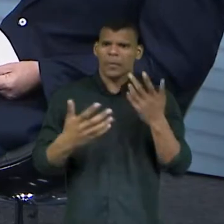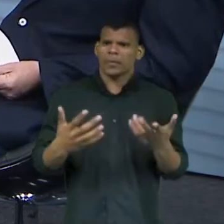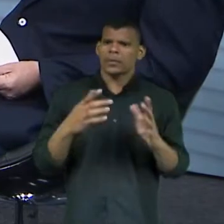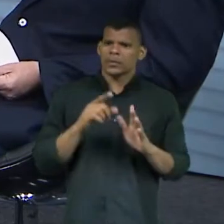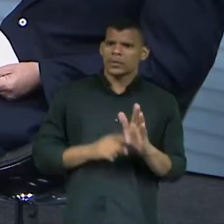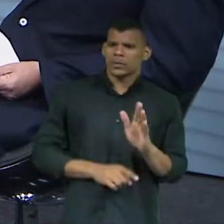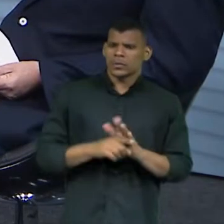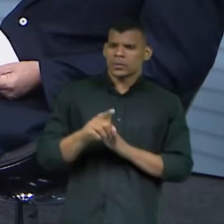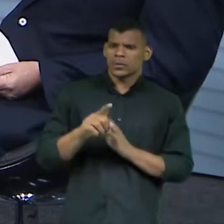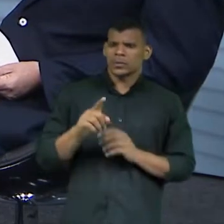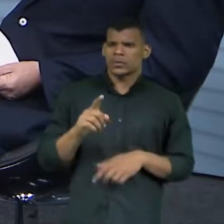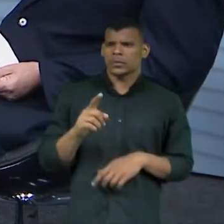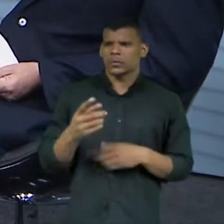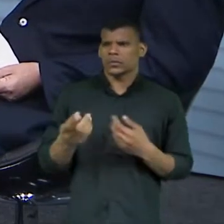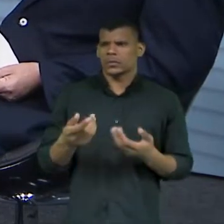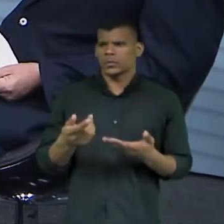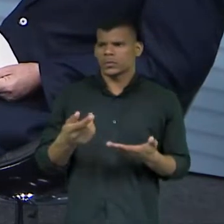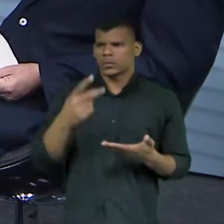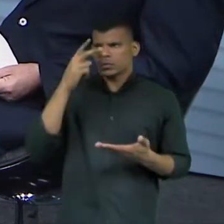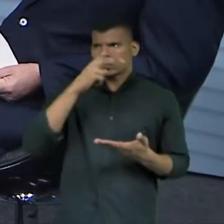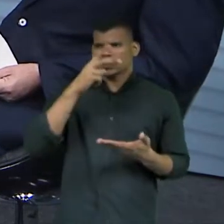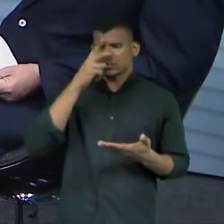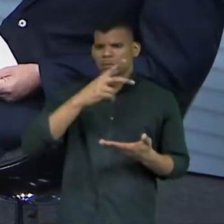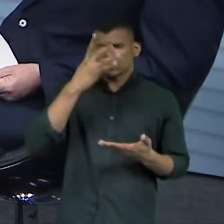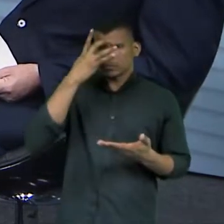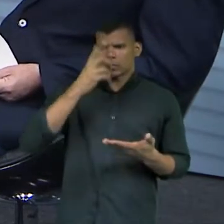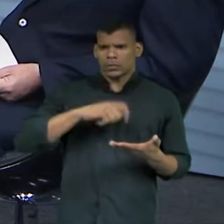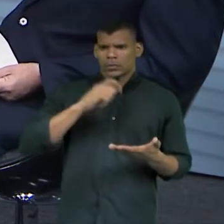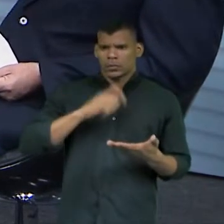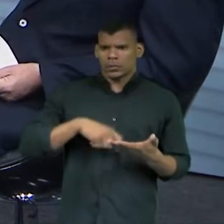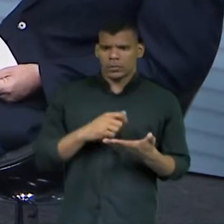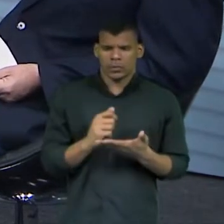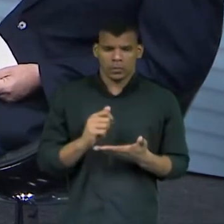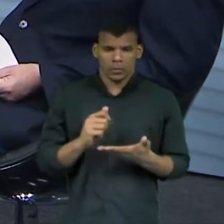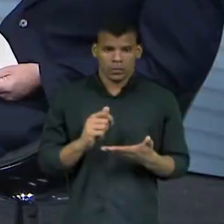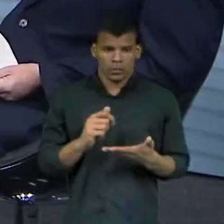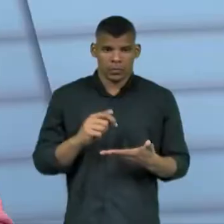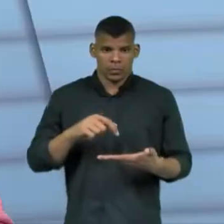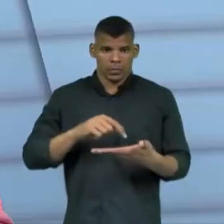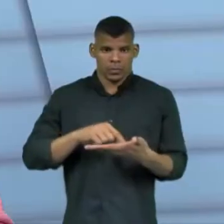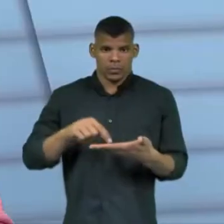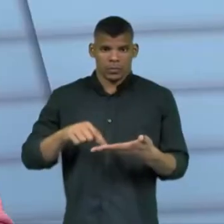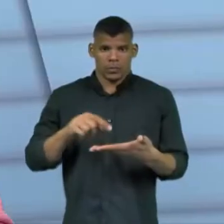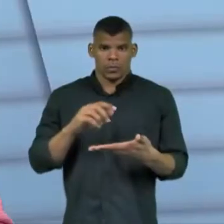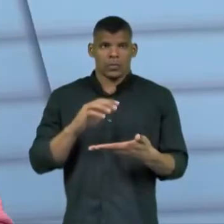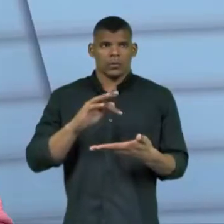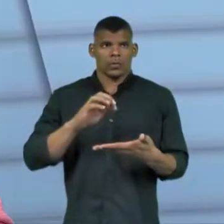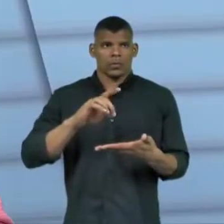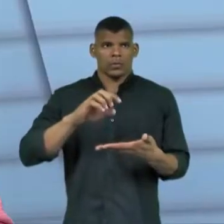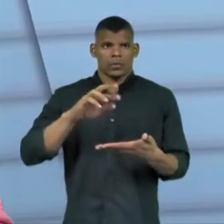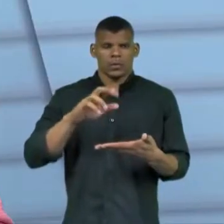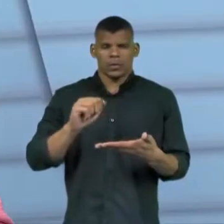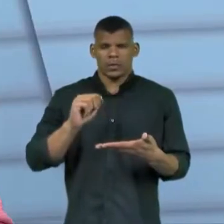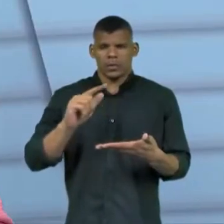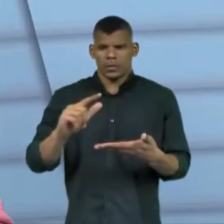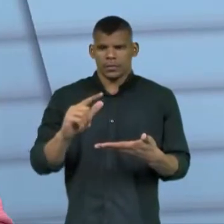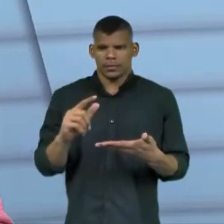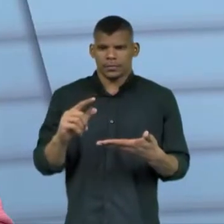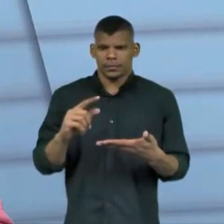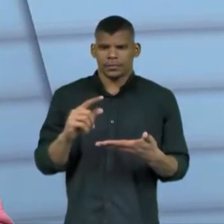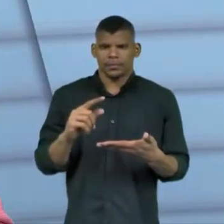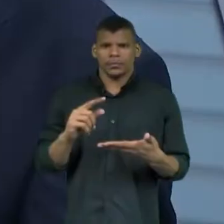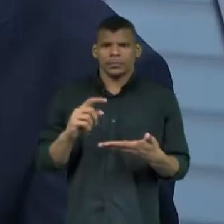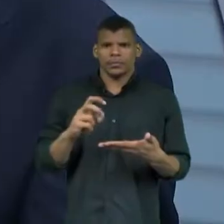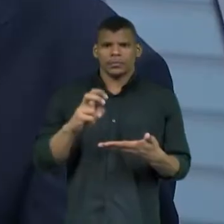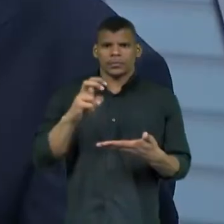Leva a pescazinha, Não tem problema nenhum. Isso, não tem problema. Aí, deputado federal, confirma. Aí vem quem? Aí vem deputado estadual. Deputado estadual, que são cinco números. Cinco números.